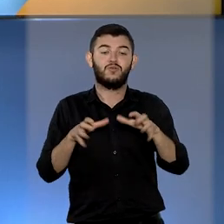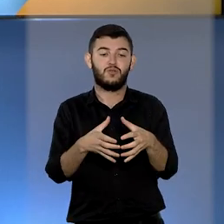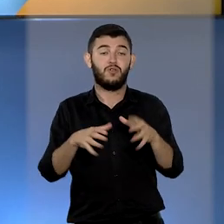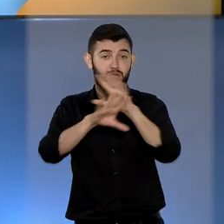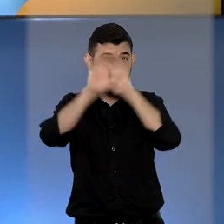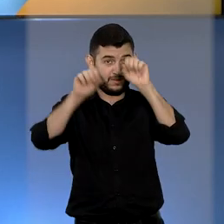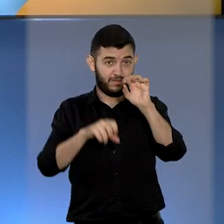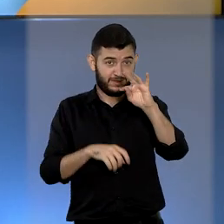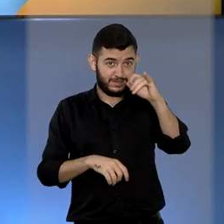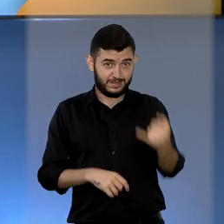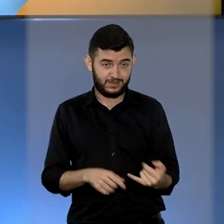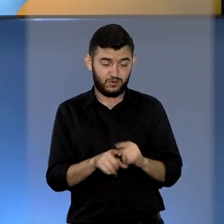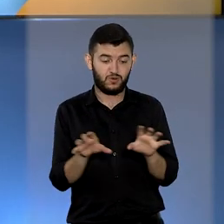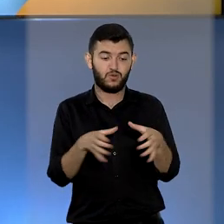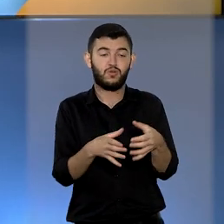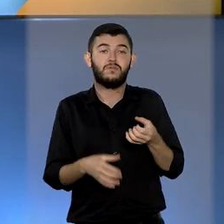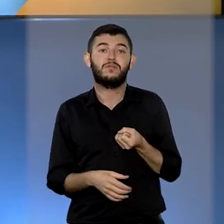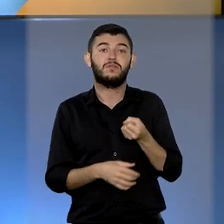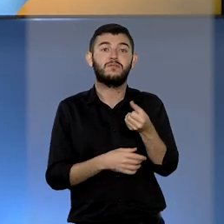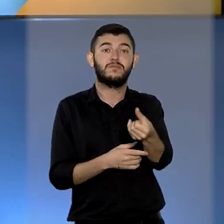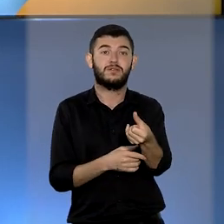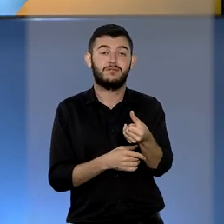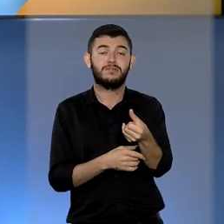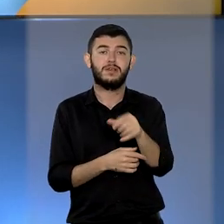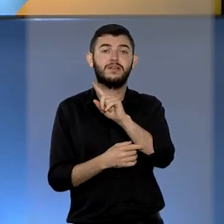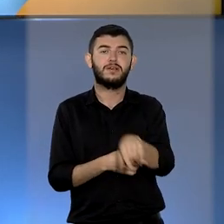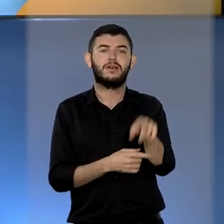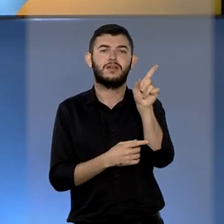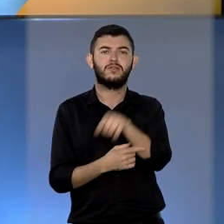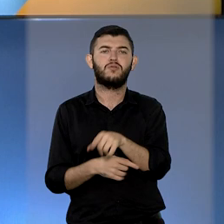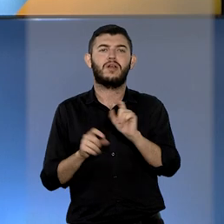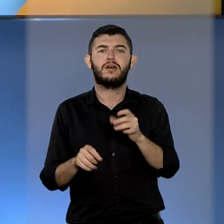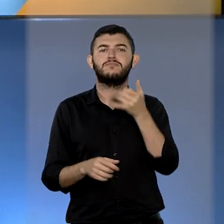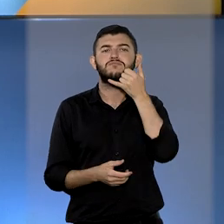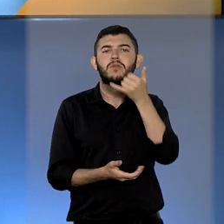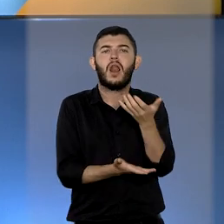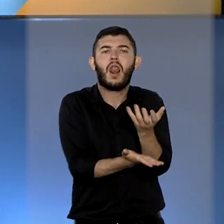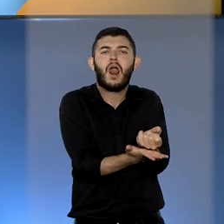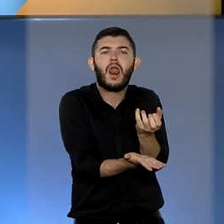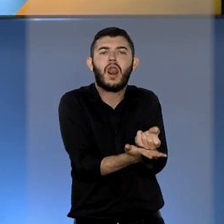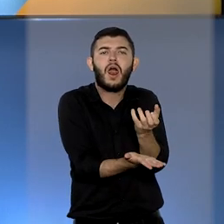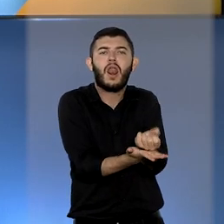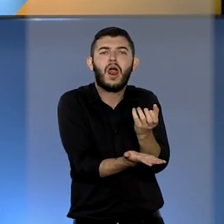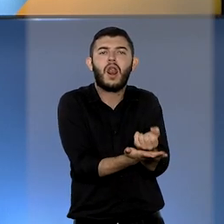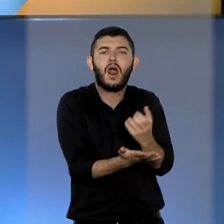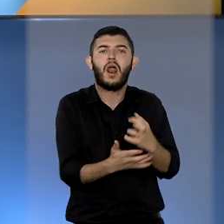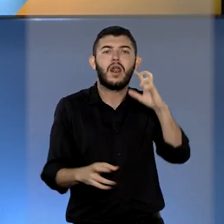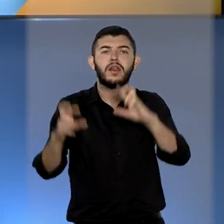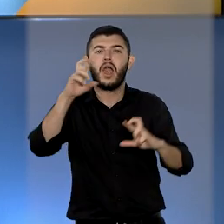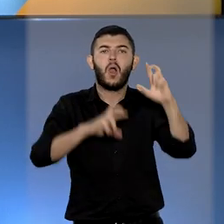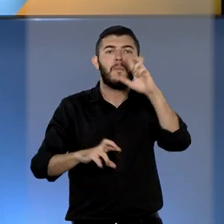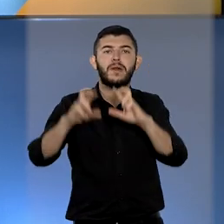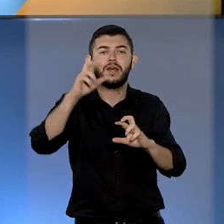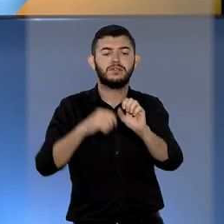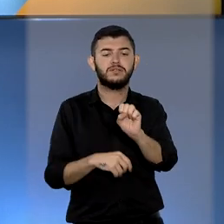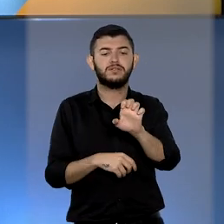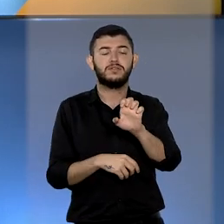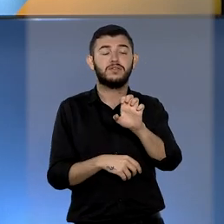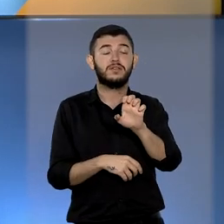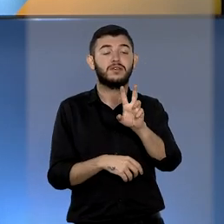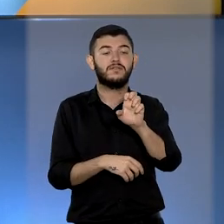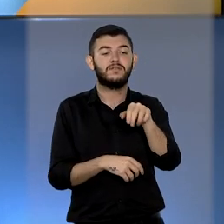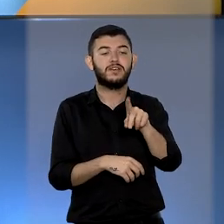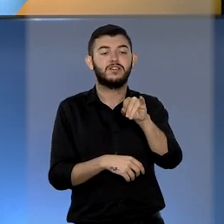STJ. Os ministros da sexta turma anularam as interceptações telefônicas da Operação Sevandija,